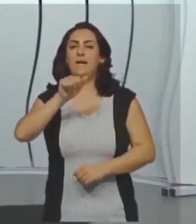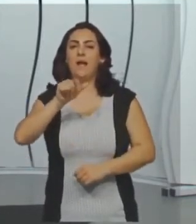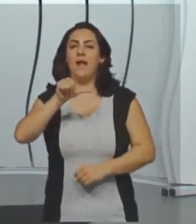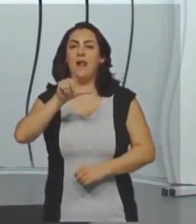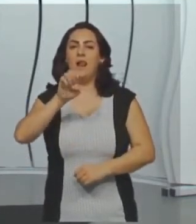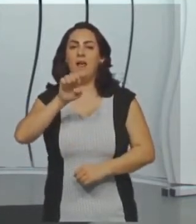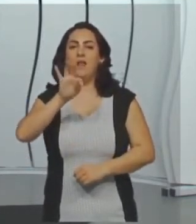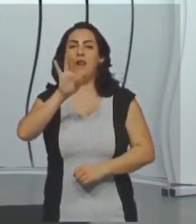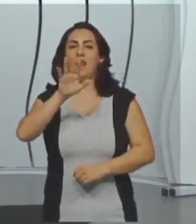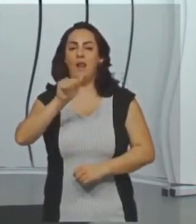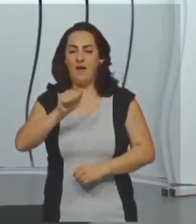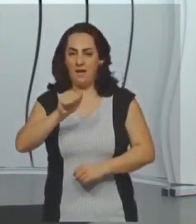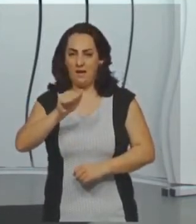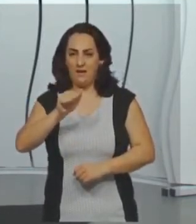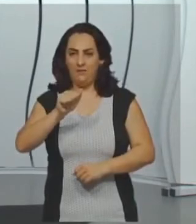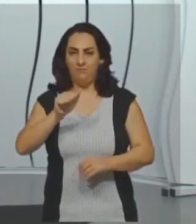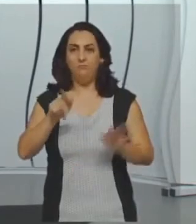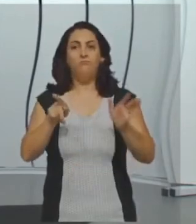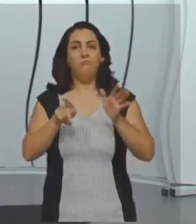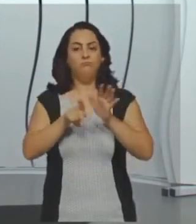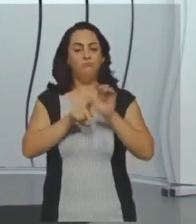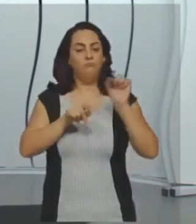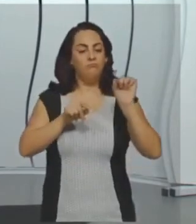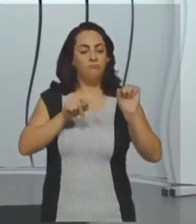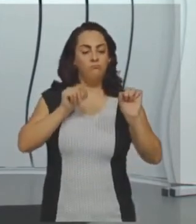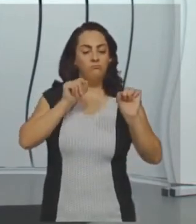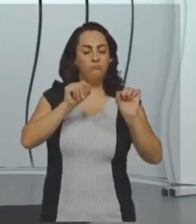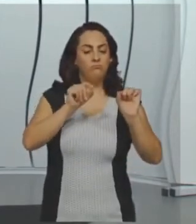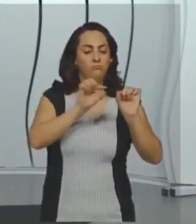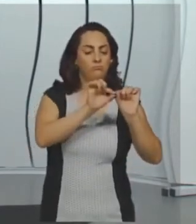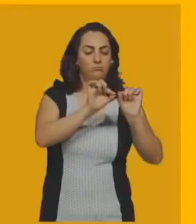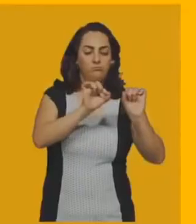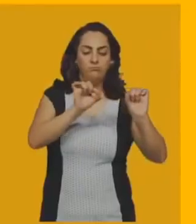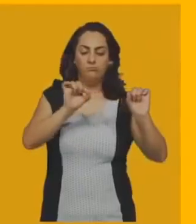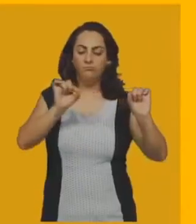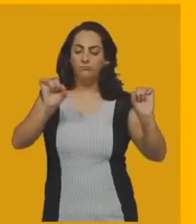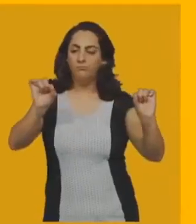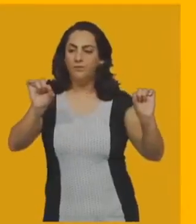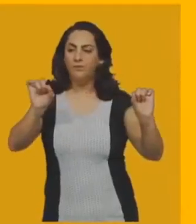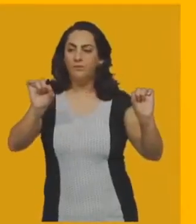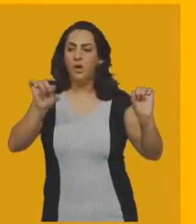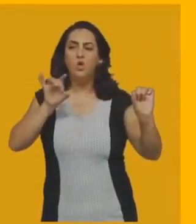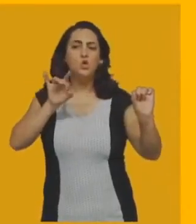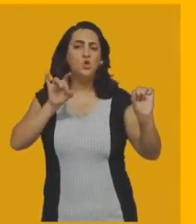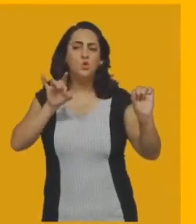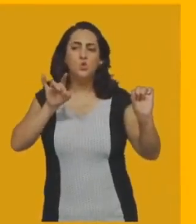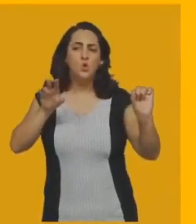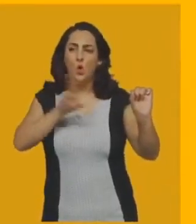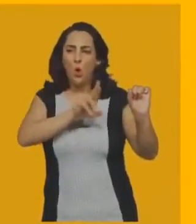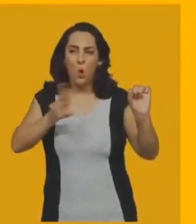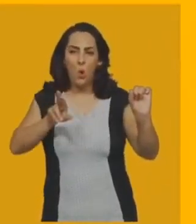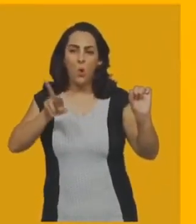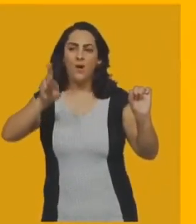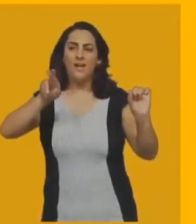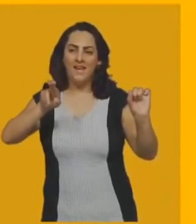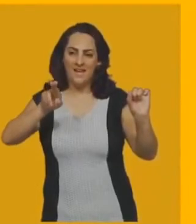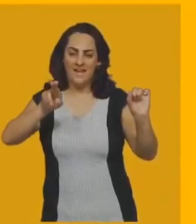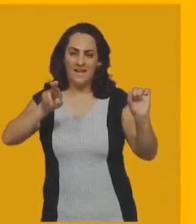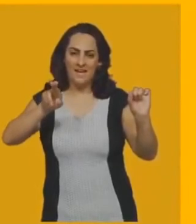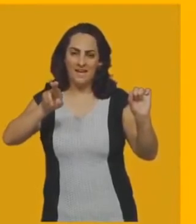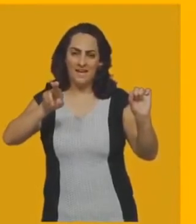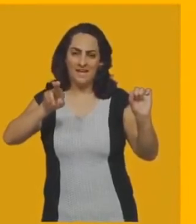aqui eu tenho uma reta que eu tô chamando de R. Então, para ser uma reta